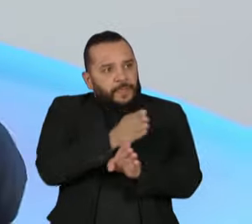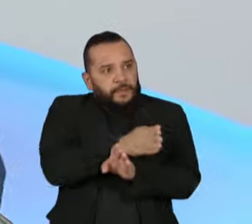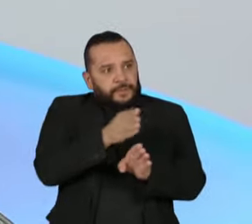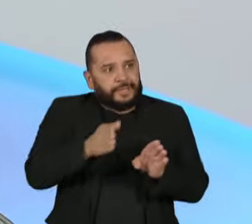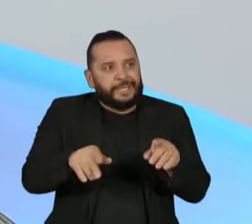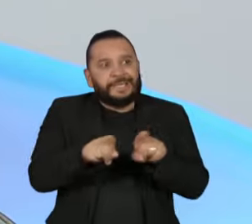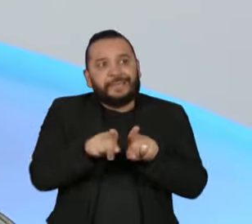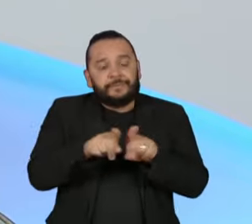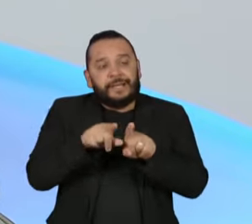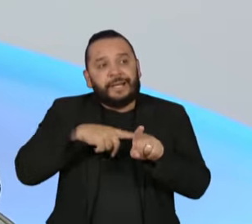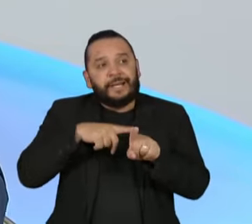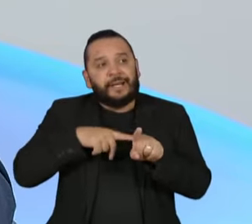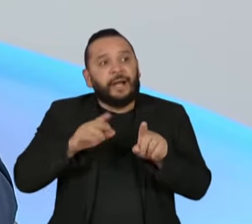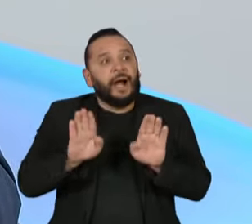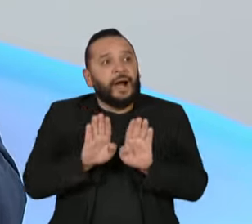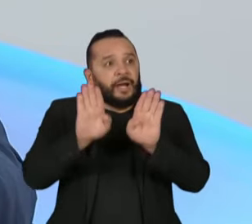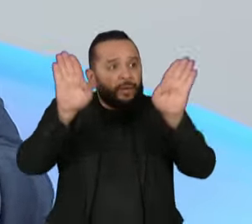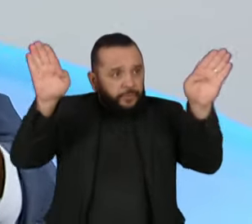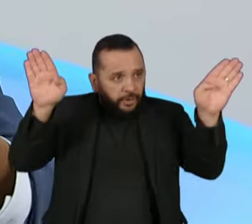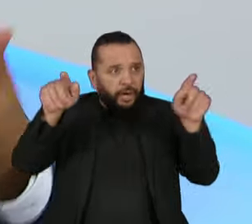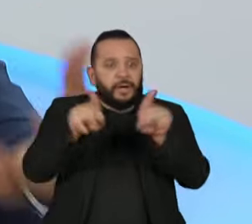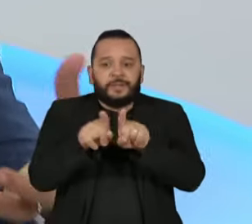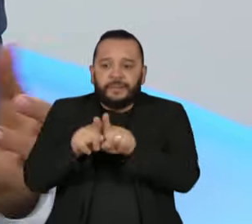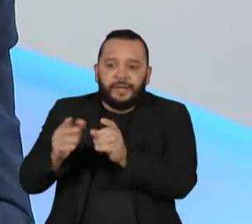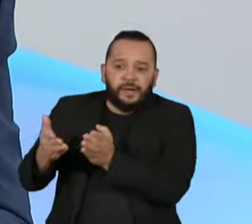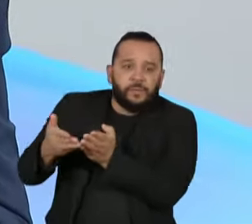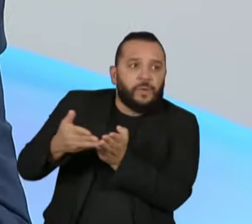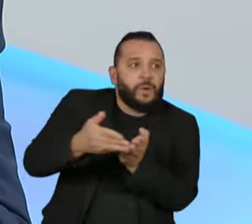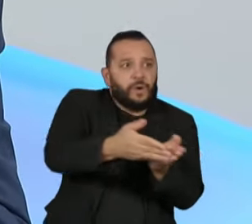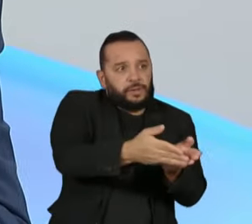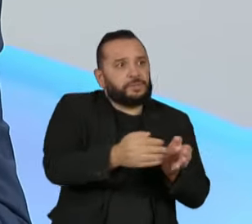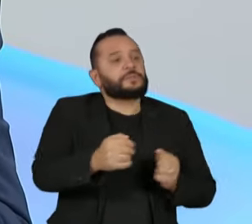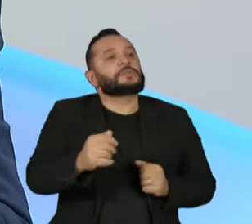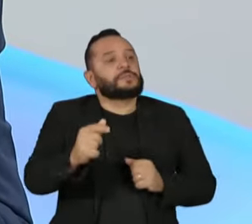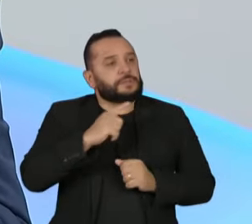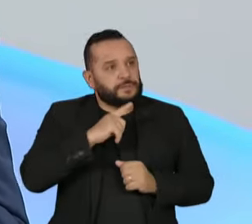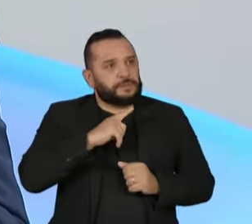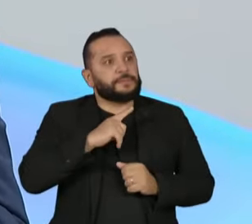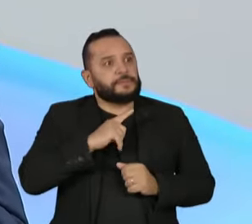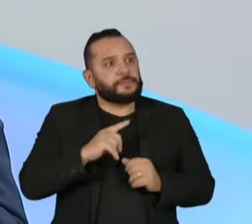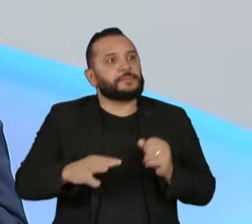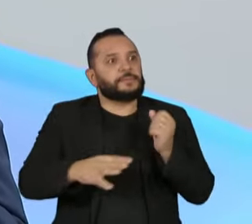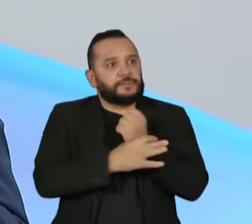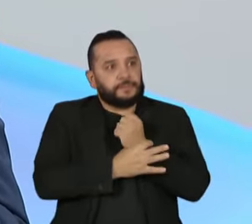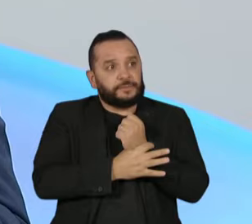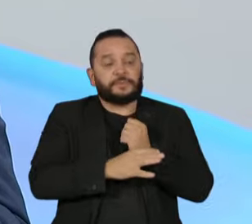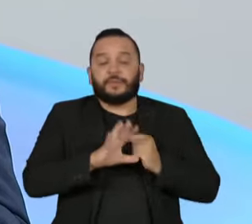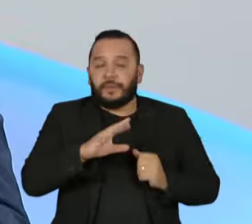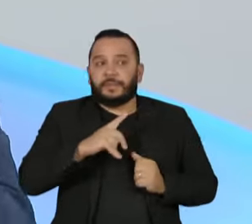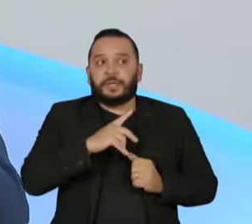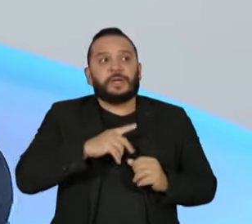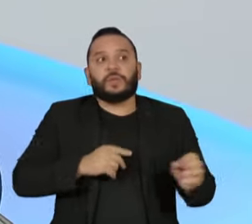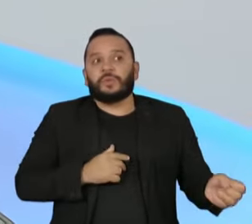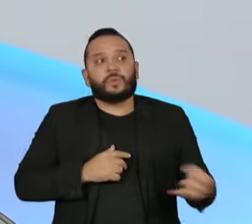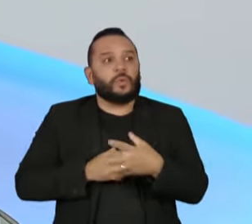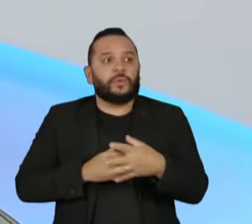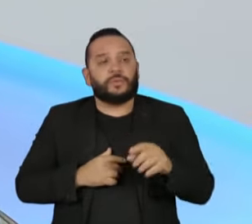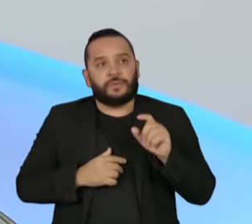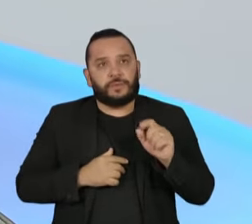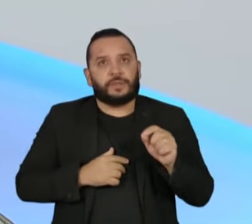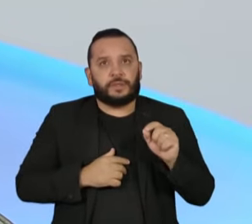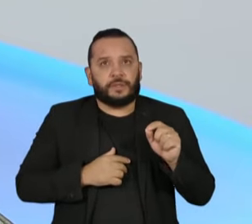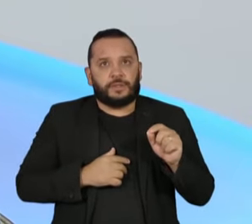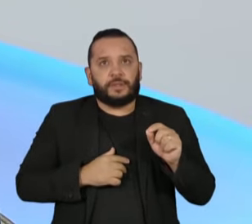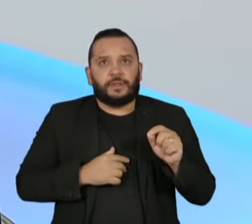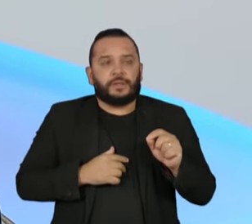aeroportos, nos portos, integrado, garantir uma saída para isso. Mas tem algo novo, que é a atenção